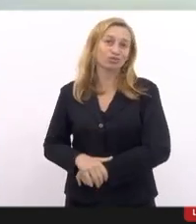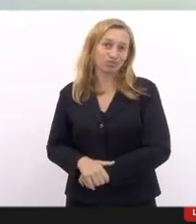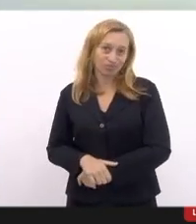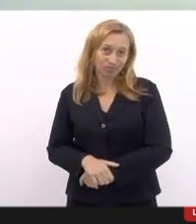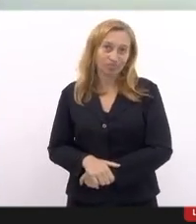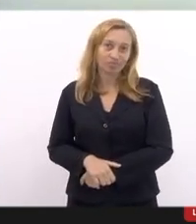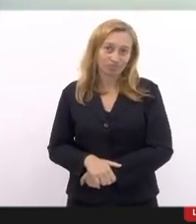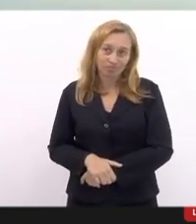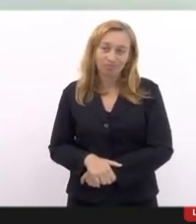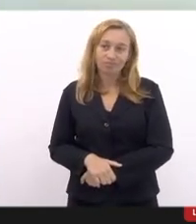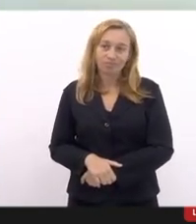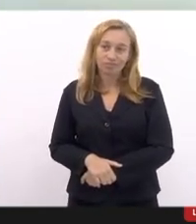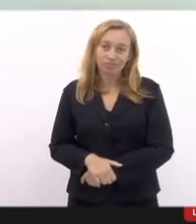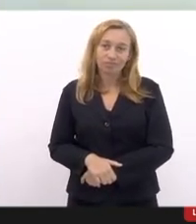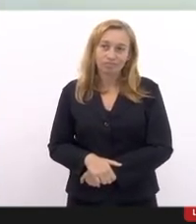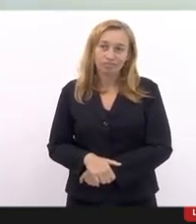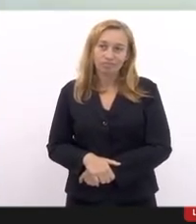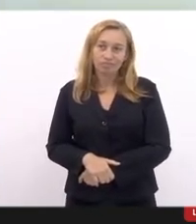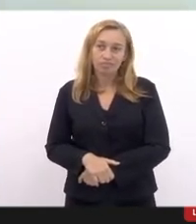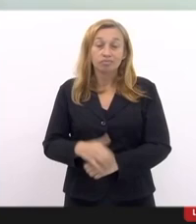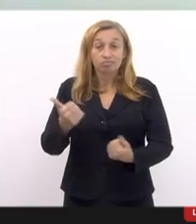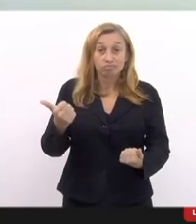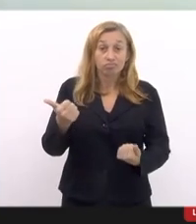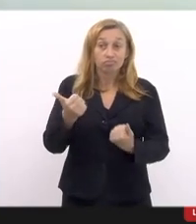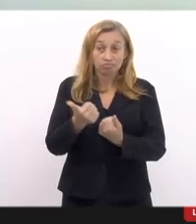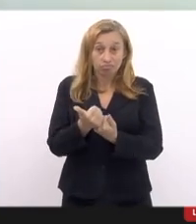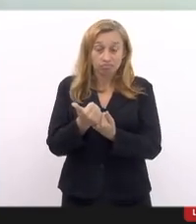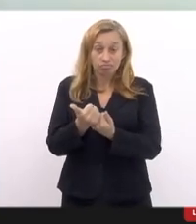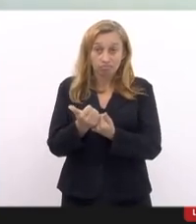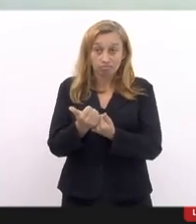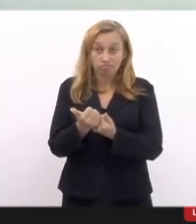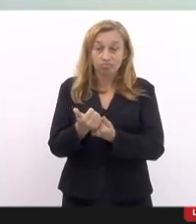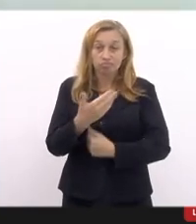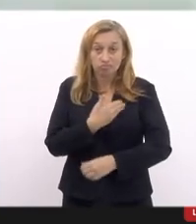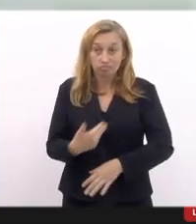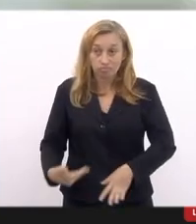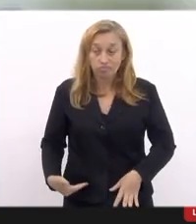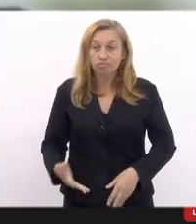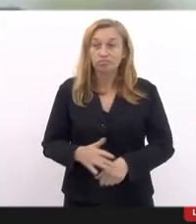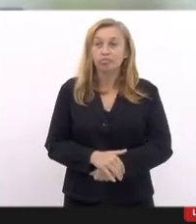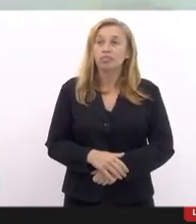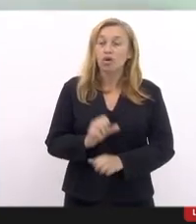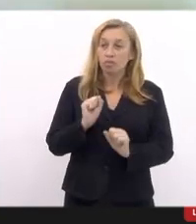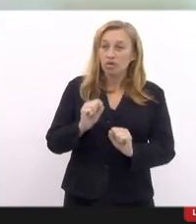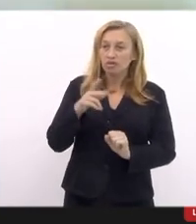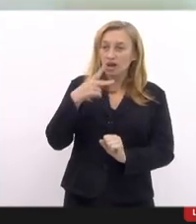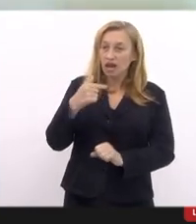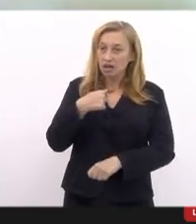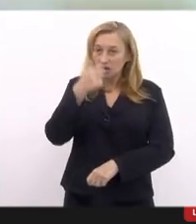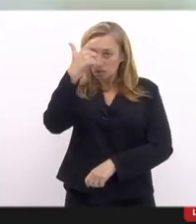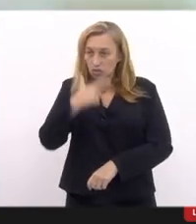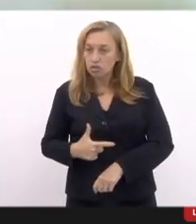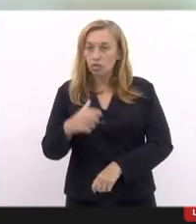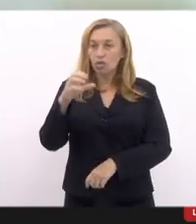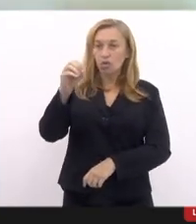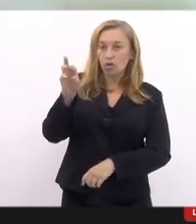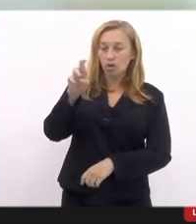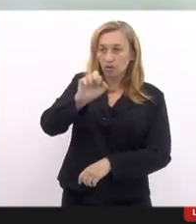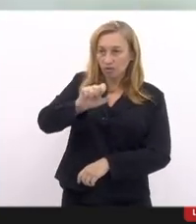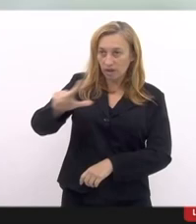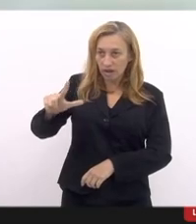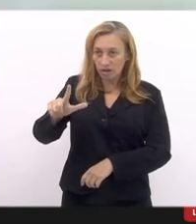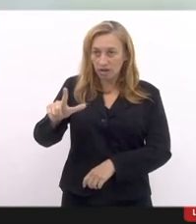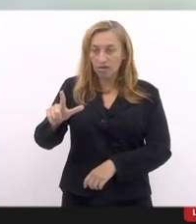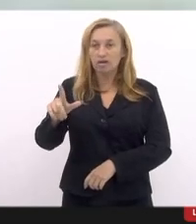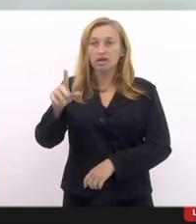em uma porte pública. Eu posso dizer que eu sou coronel da Polícia Militar, o